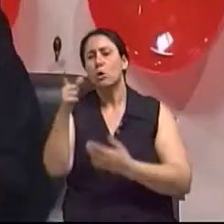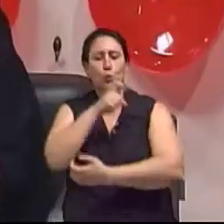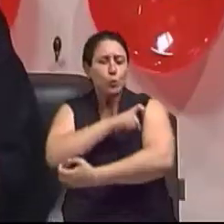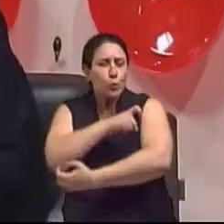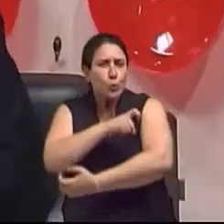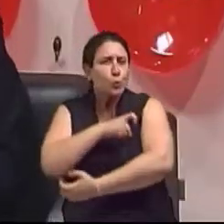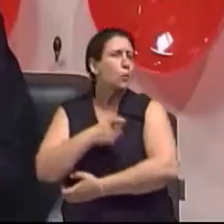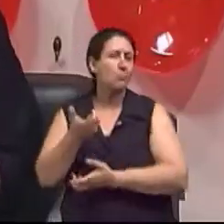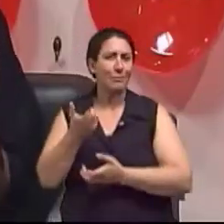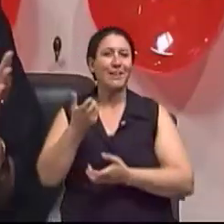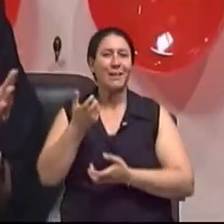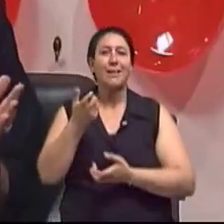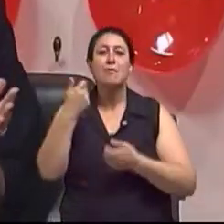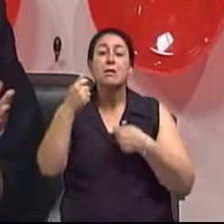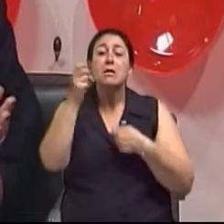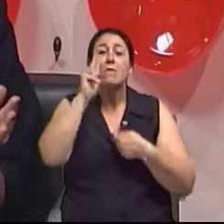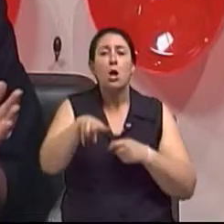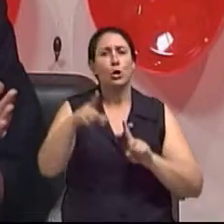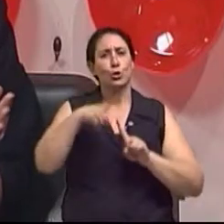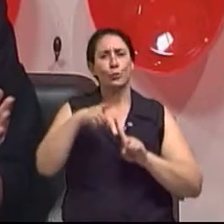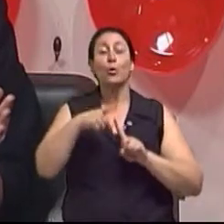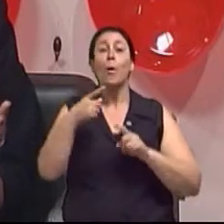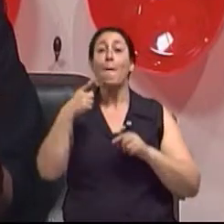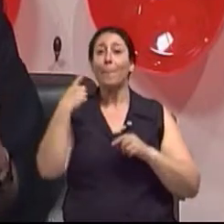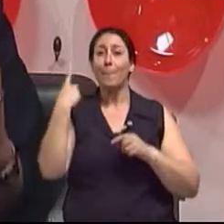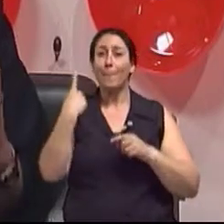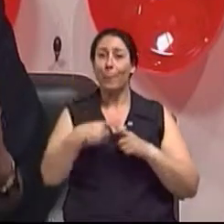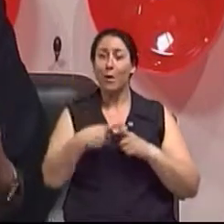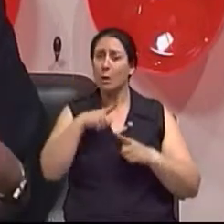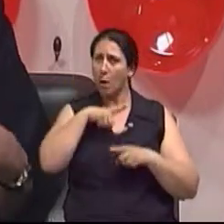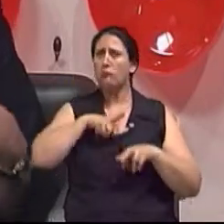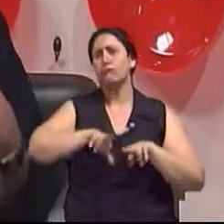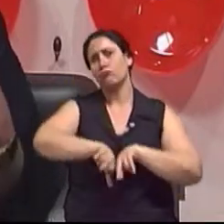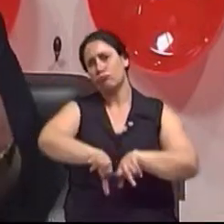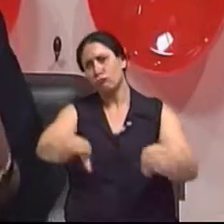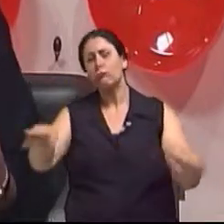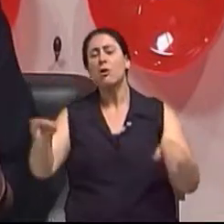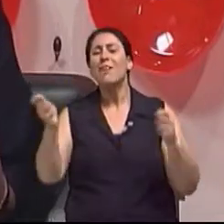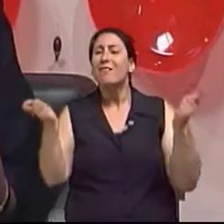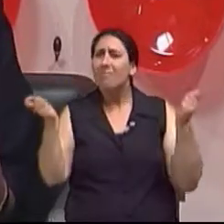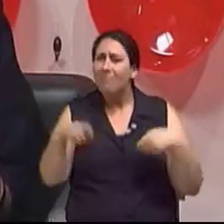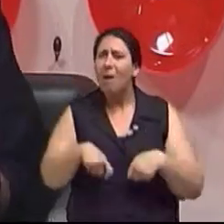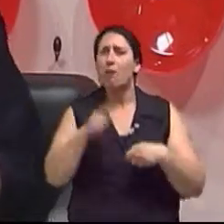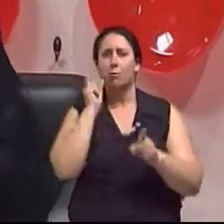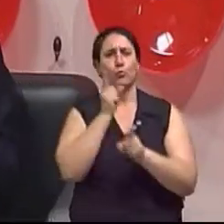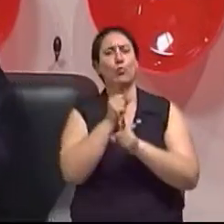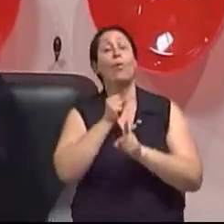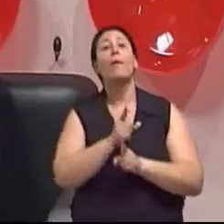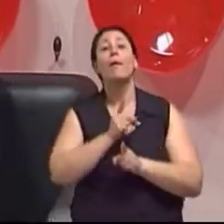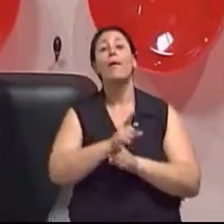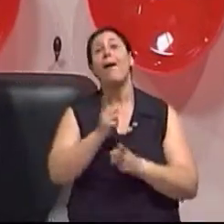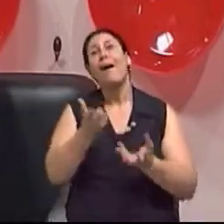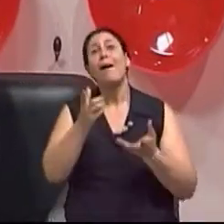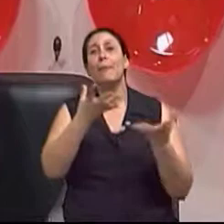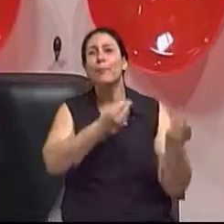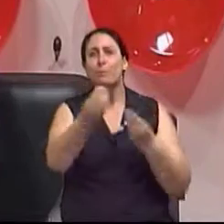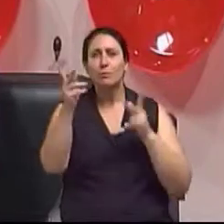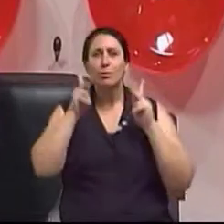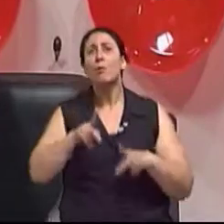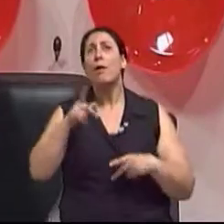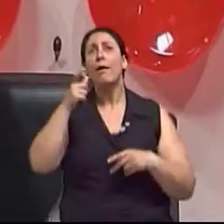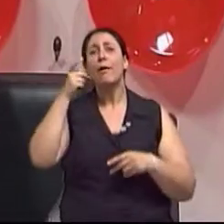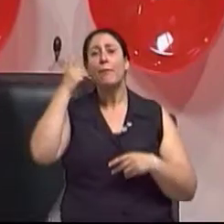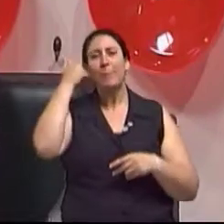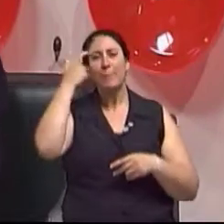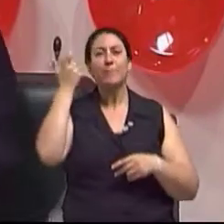Então, com os recursos diagnósticos, hoje, a gente pode ter alguns critérios que nos digam essa lesão tem que ser